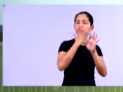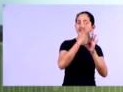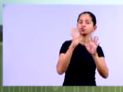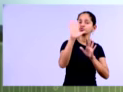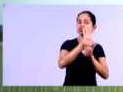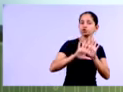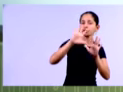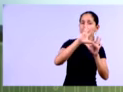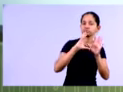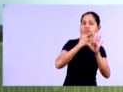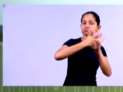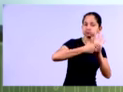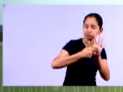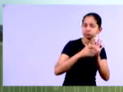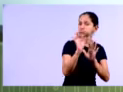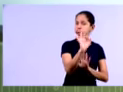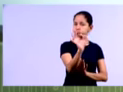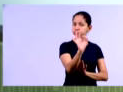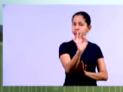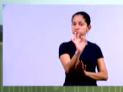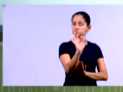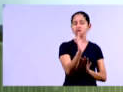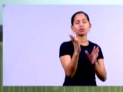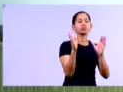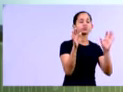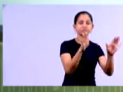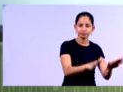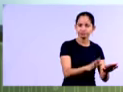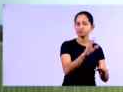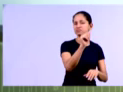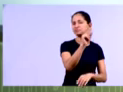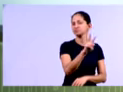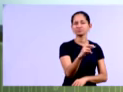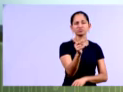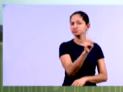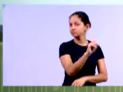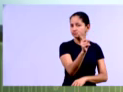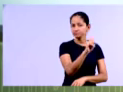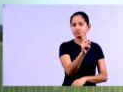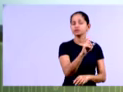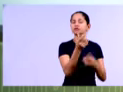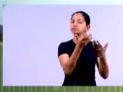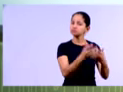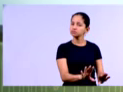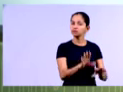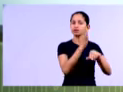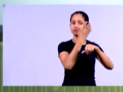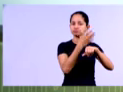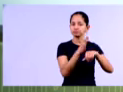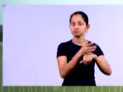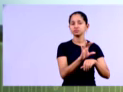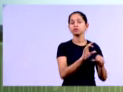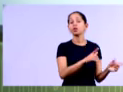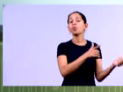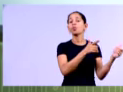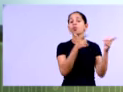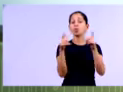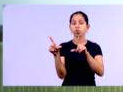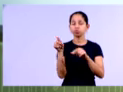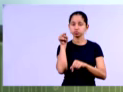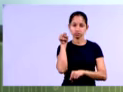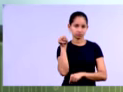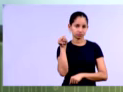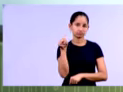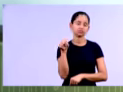Mas eu não quero fazer, então, uma análise vertical, não quero ver representatividade da conta em relação ao grupo que ela pertence, eu não quero ver isso, eu quero